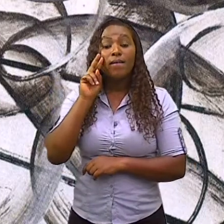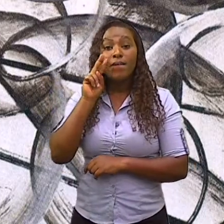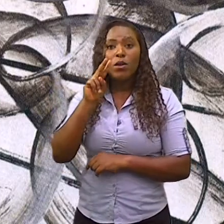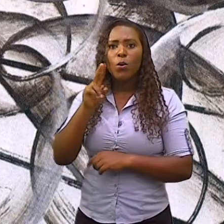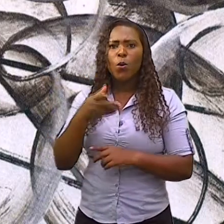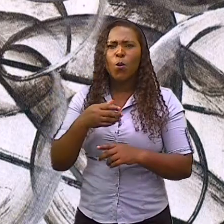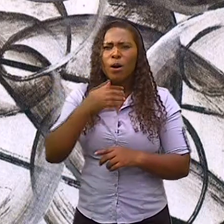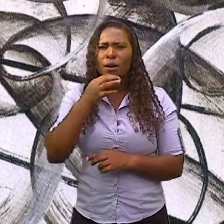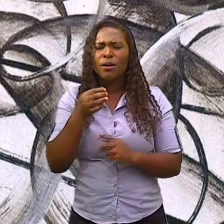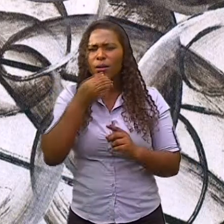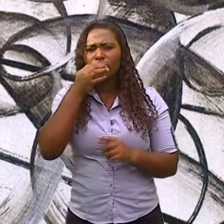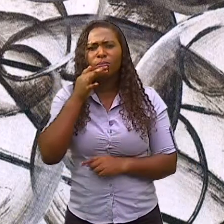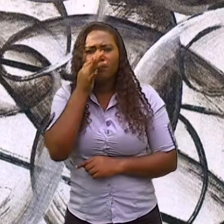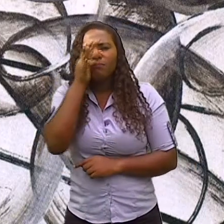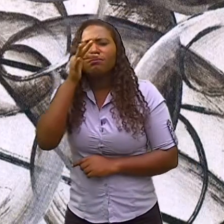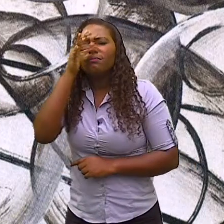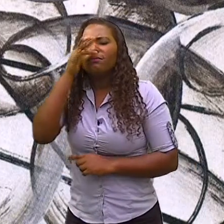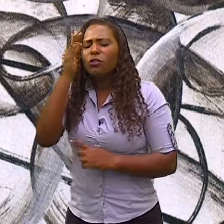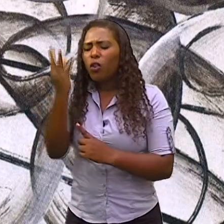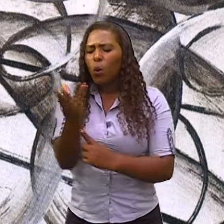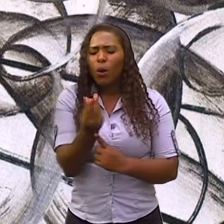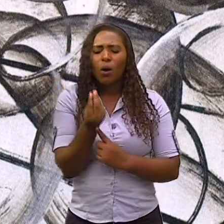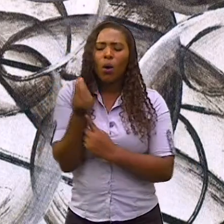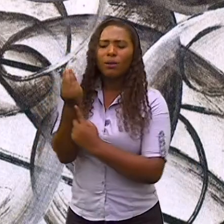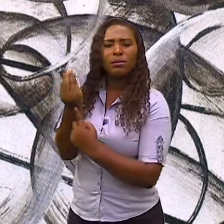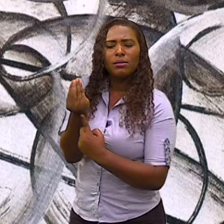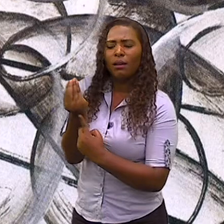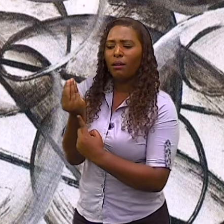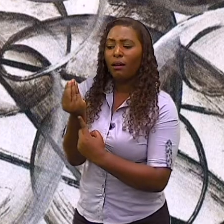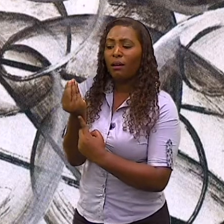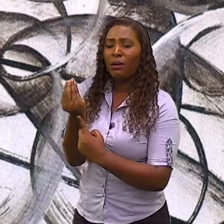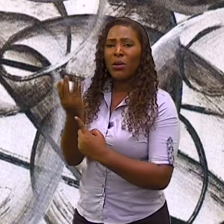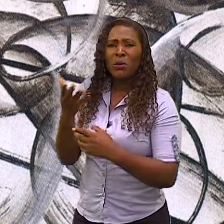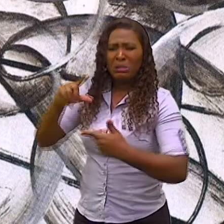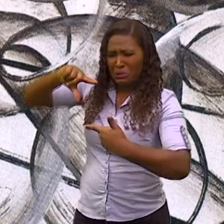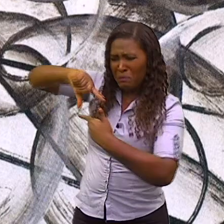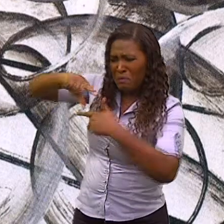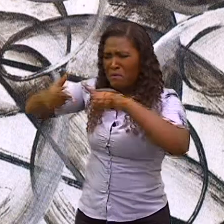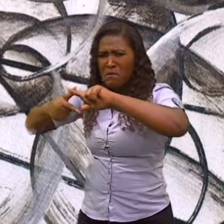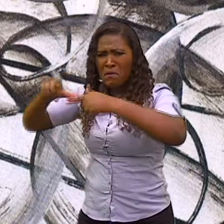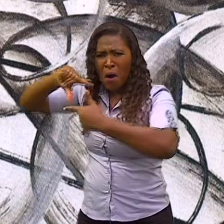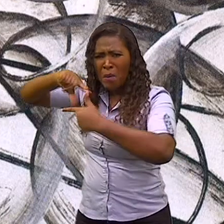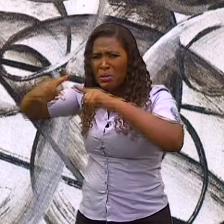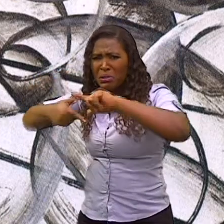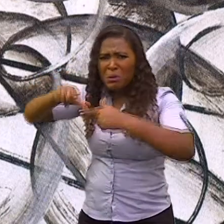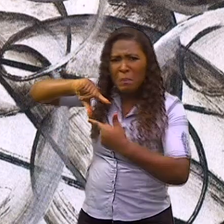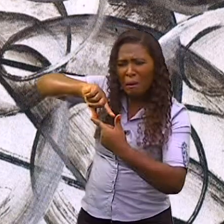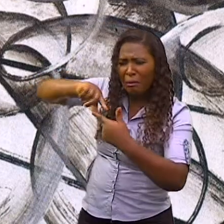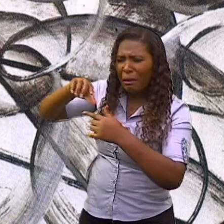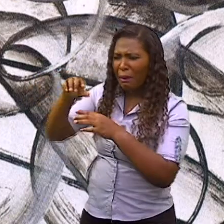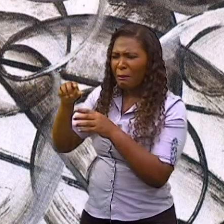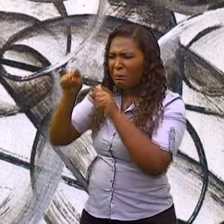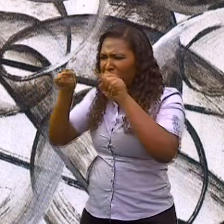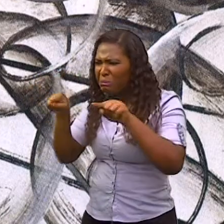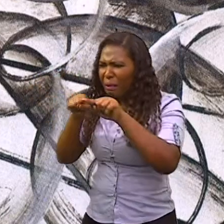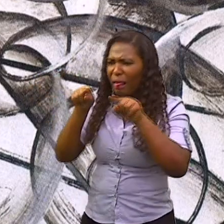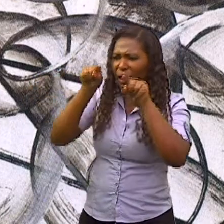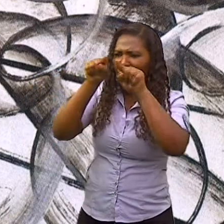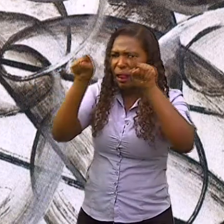formas geométricas, em retas. Ou seja, no cubismo, ele não tem essa necessidade de